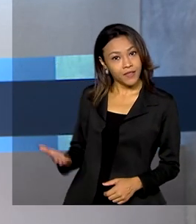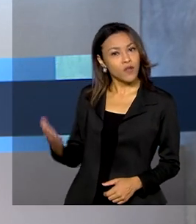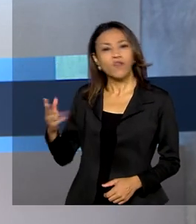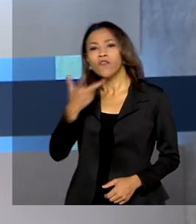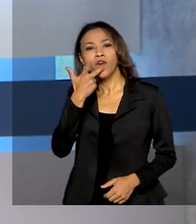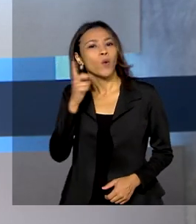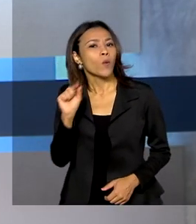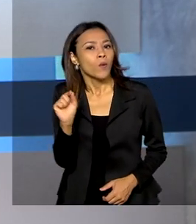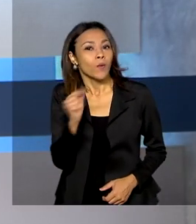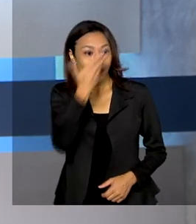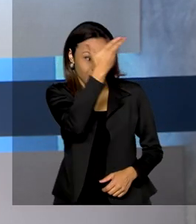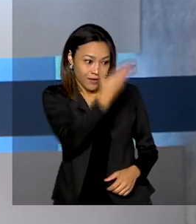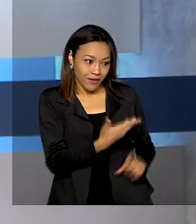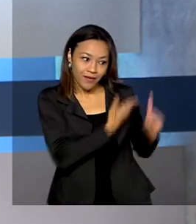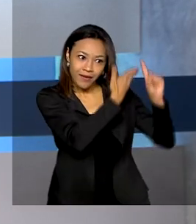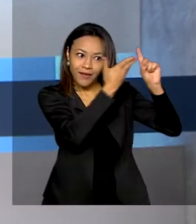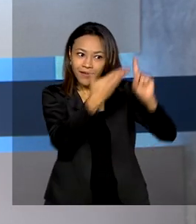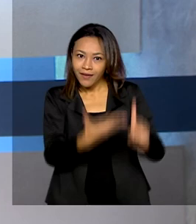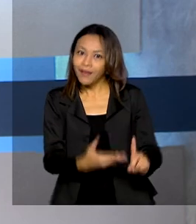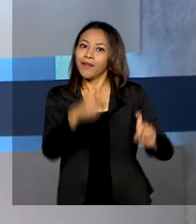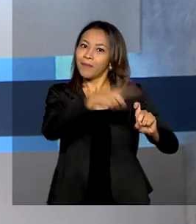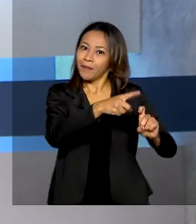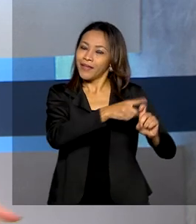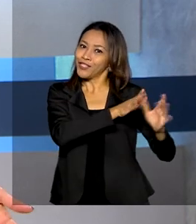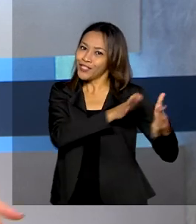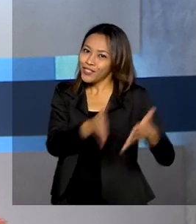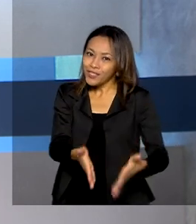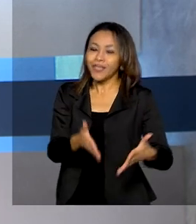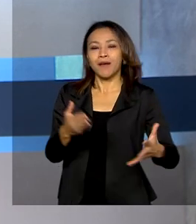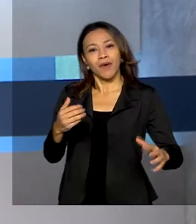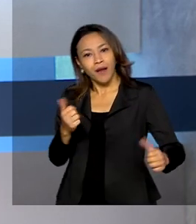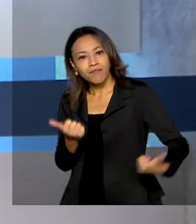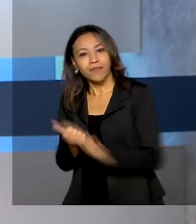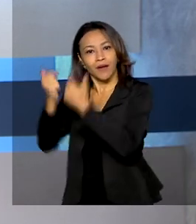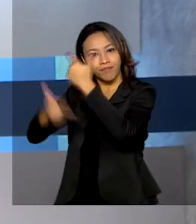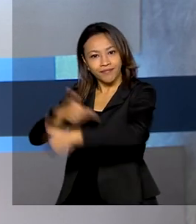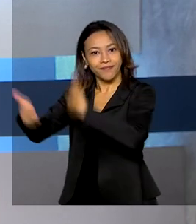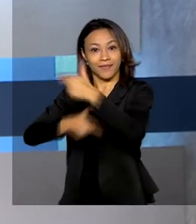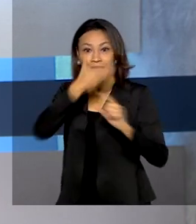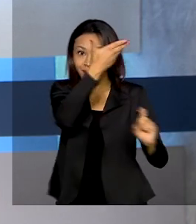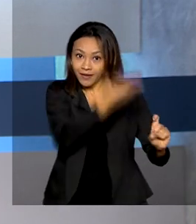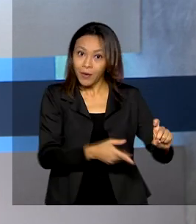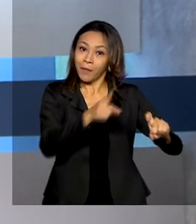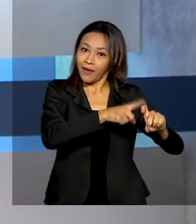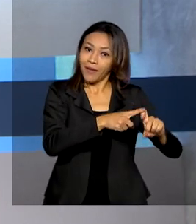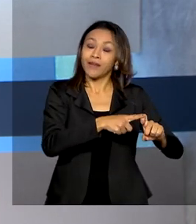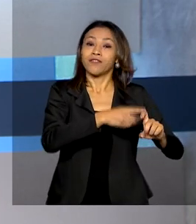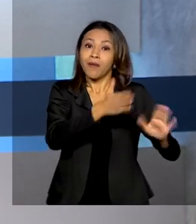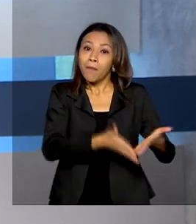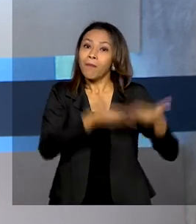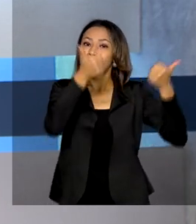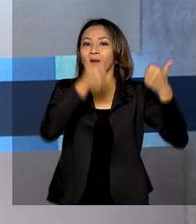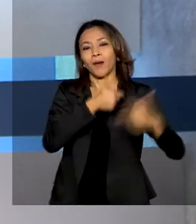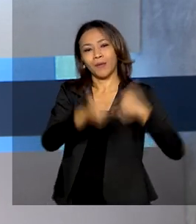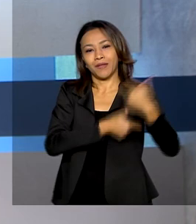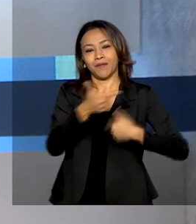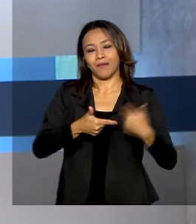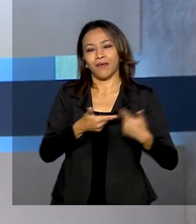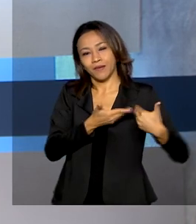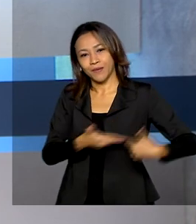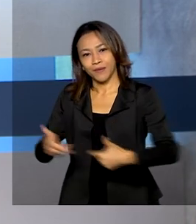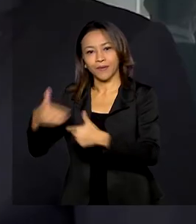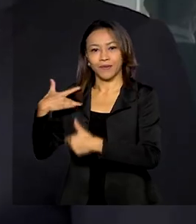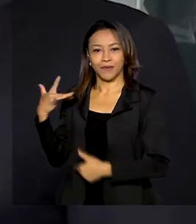afirmou que Queiroga chega para somar e que o médico vai melhorar ainda mais o trabalho do Ministério da Saúde.